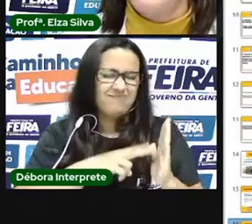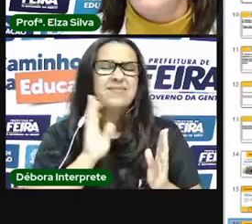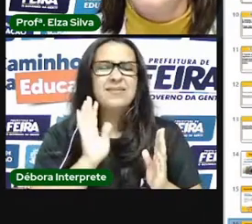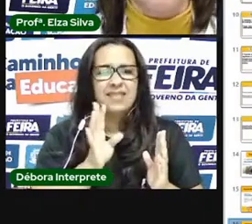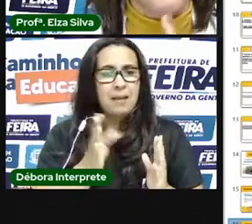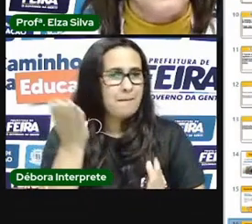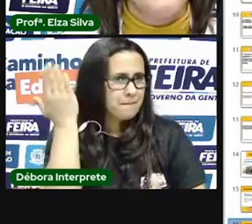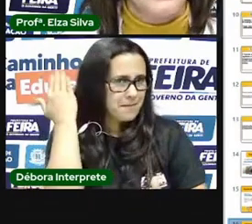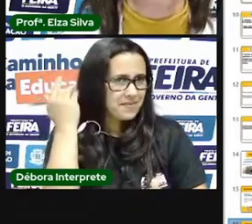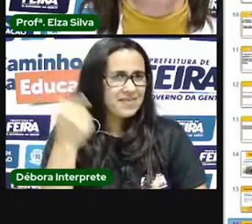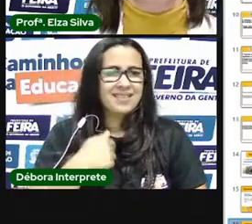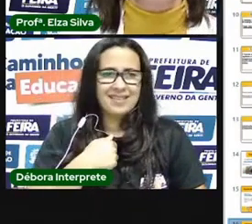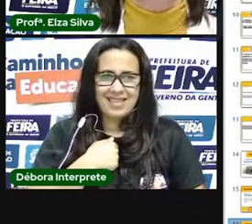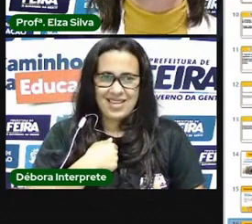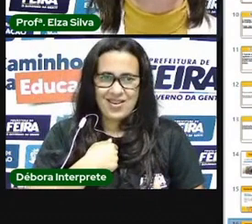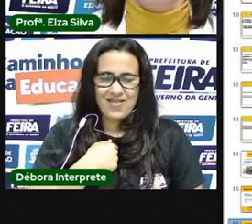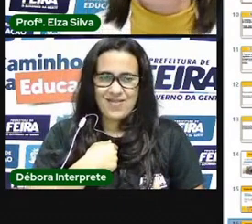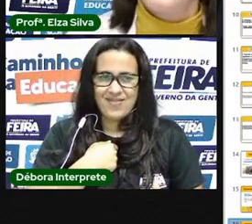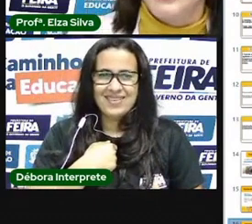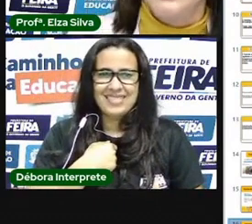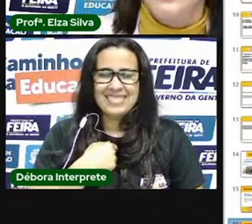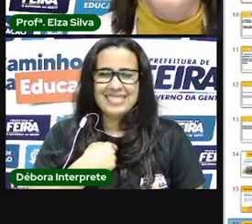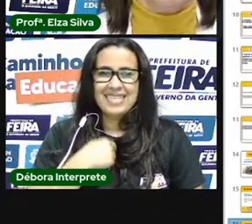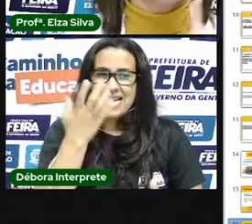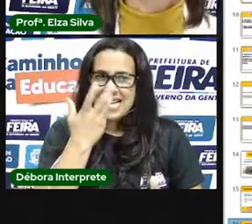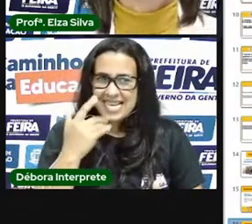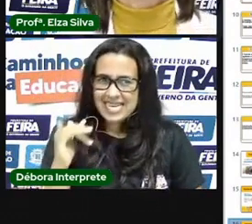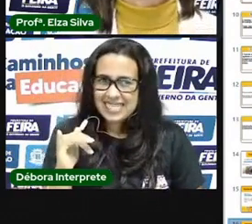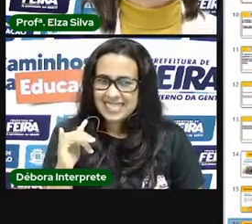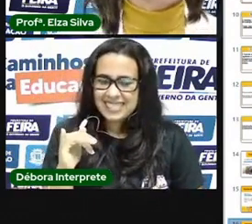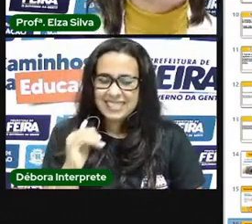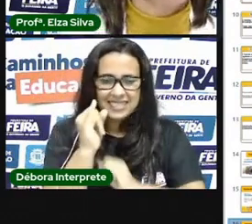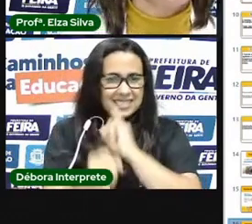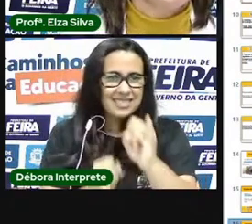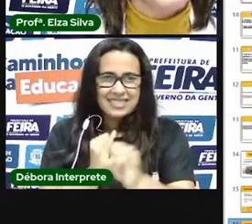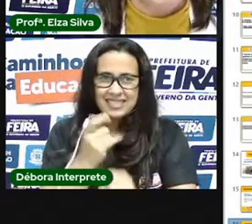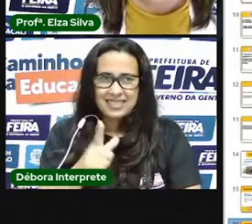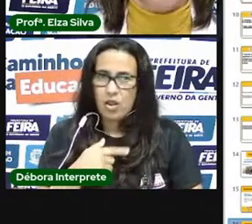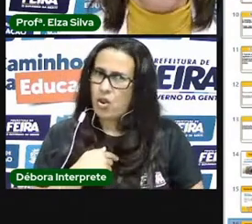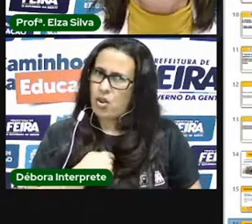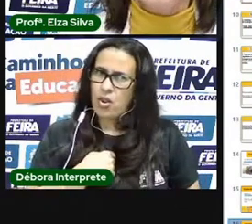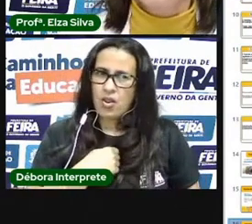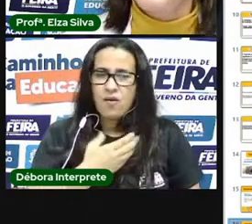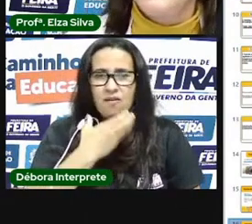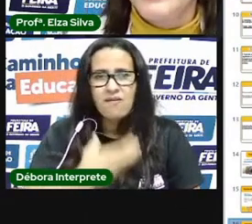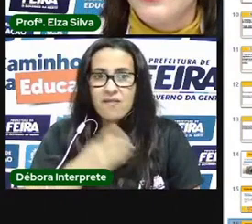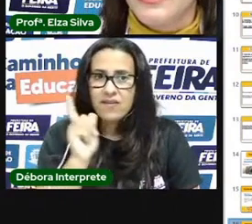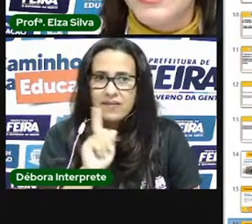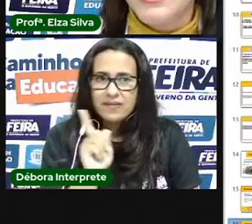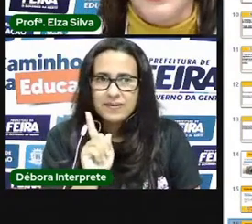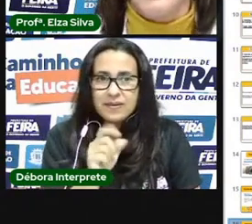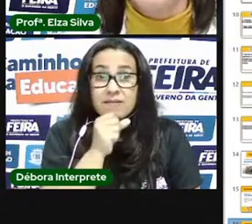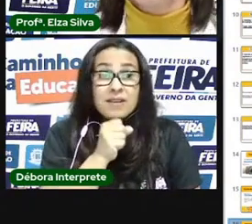tá a prova não é velha não viu gente foi ontem mas não tinha internet então uma das minhas